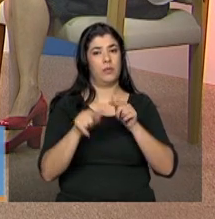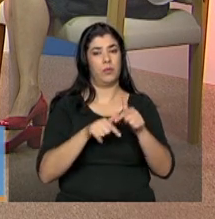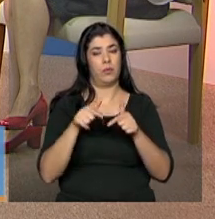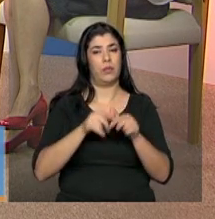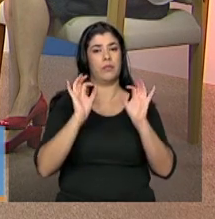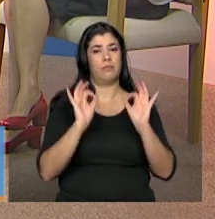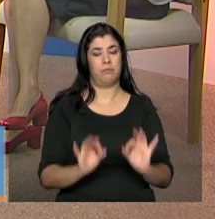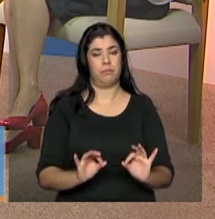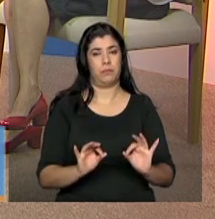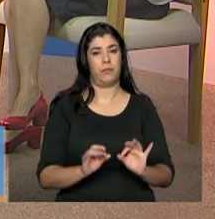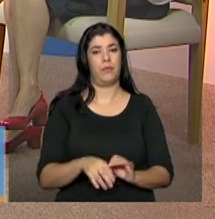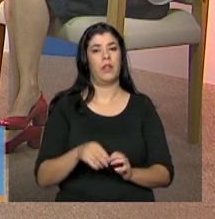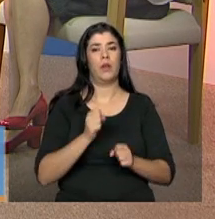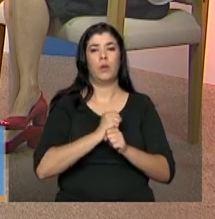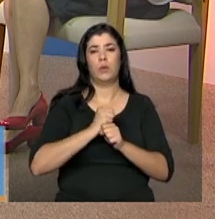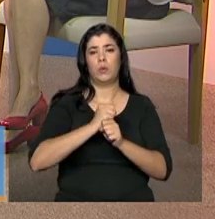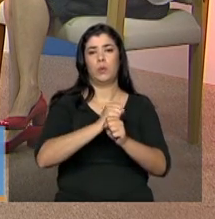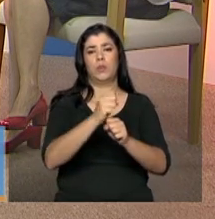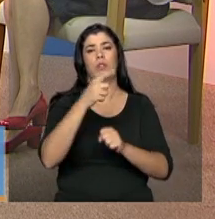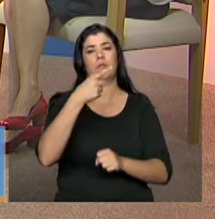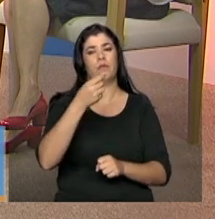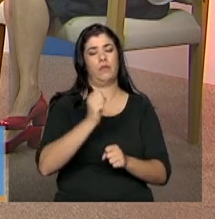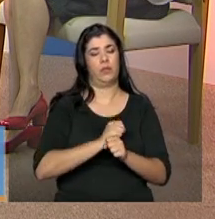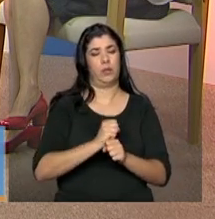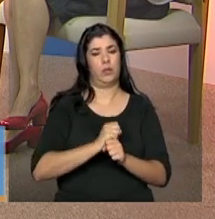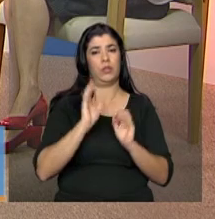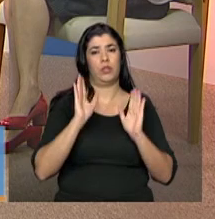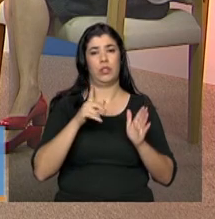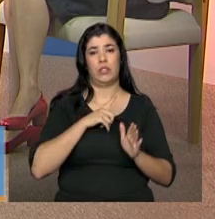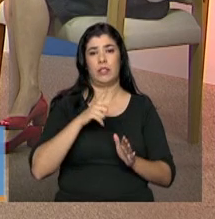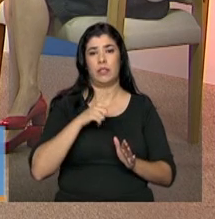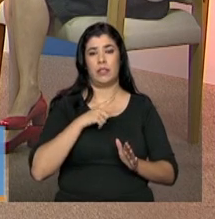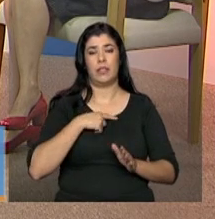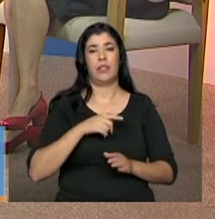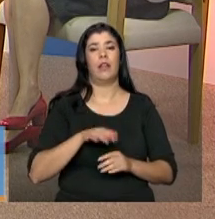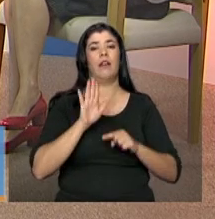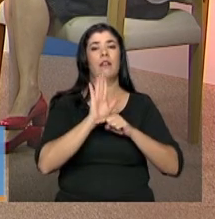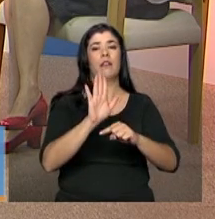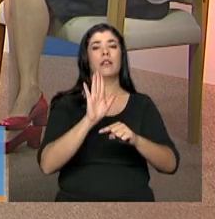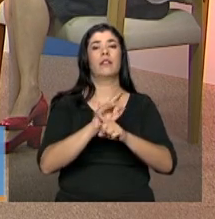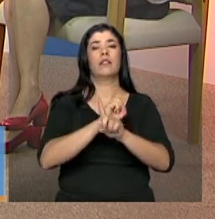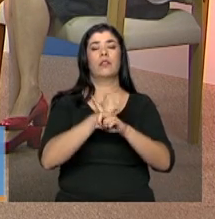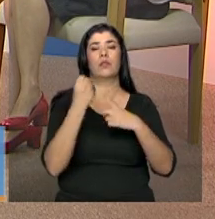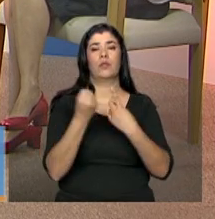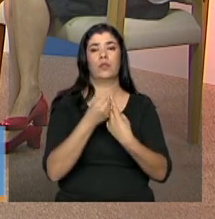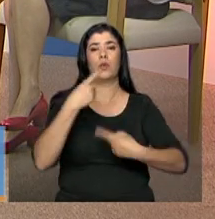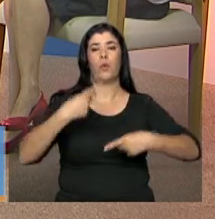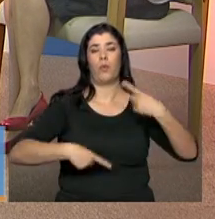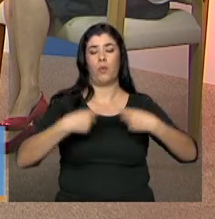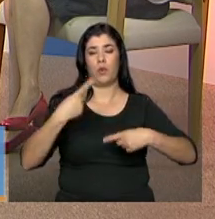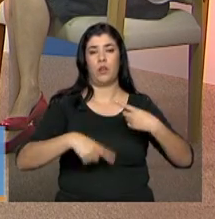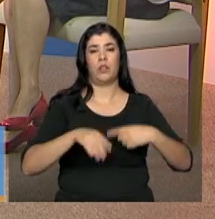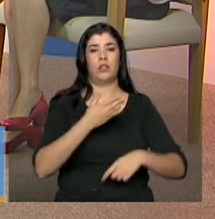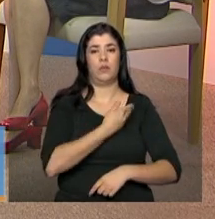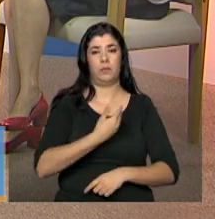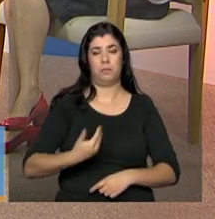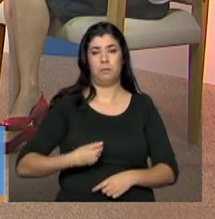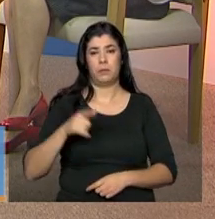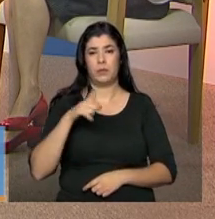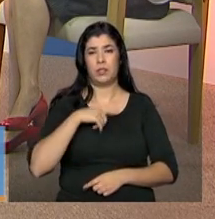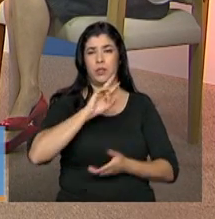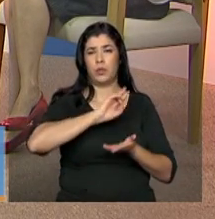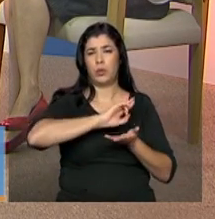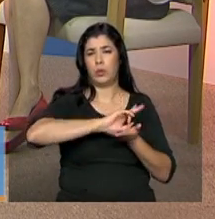Então, ao longo desses 20 anos de existência da assistência social com política pública, nós tivemos vários